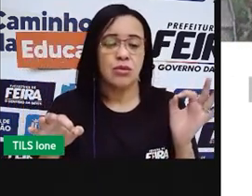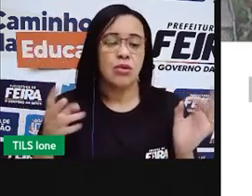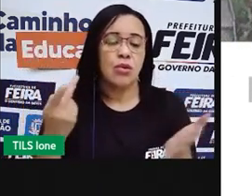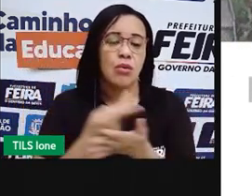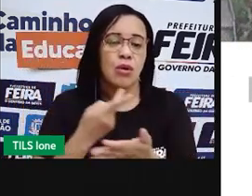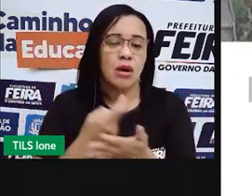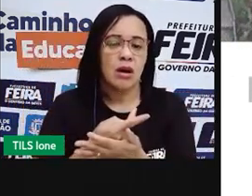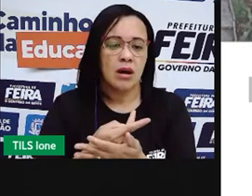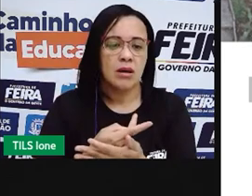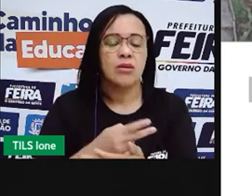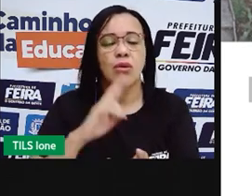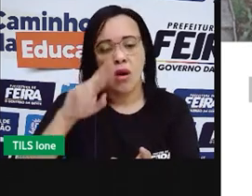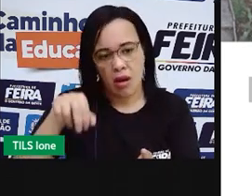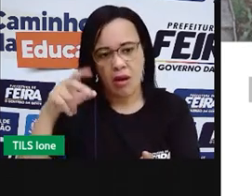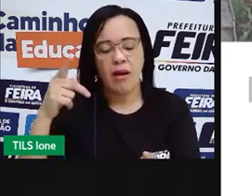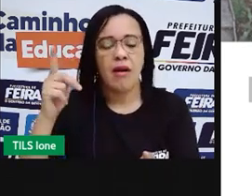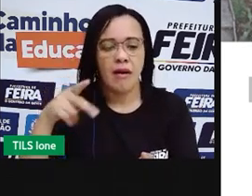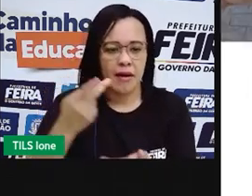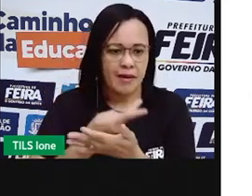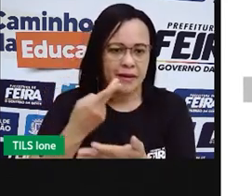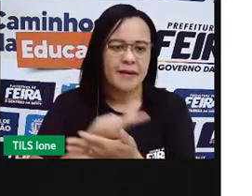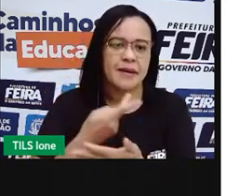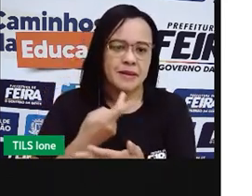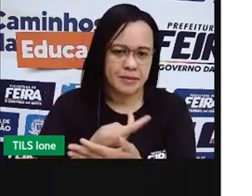incorreto. Isso.